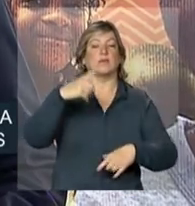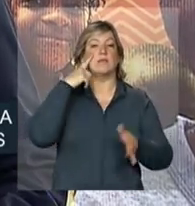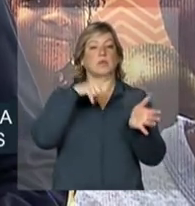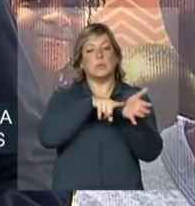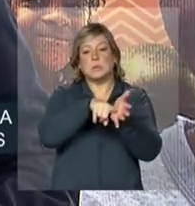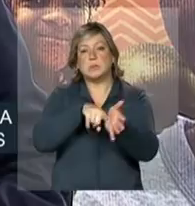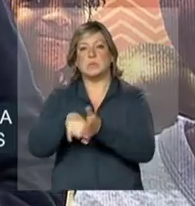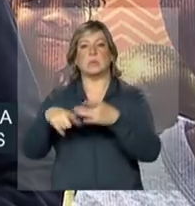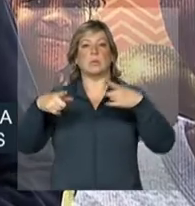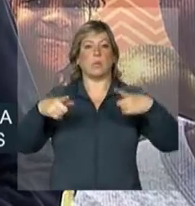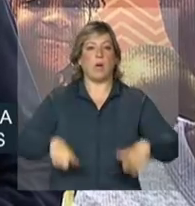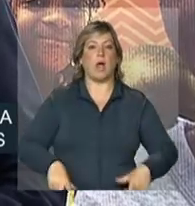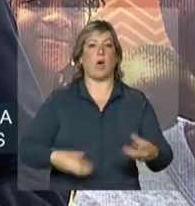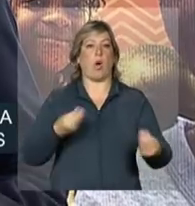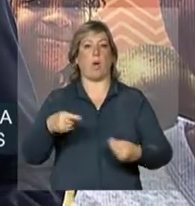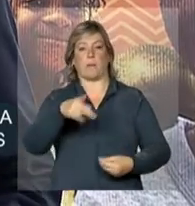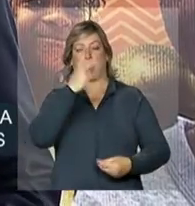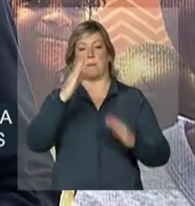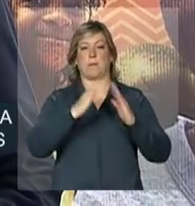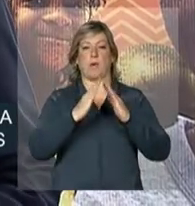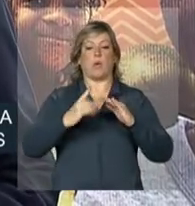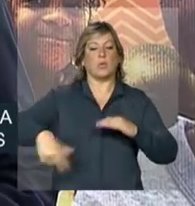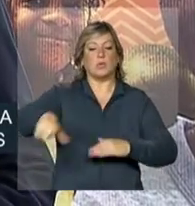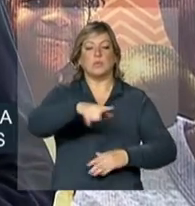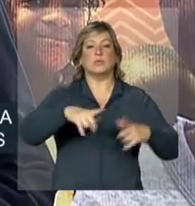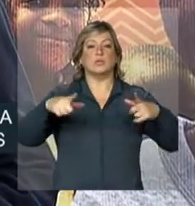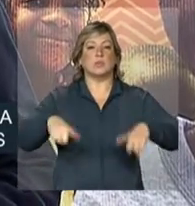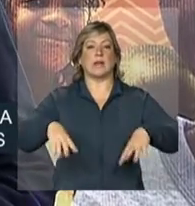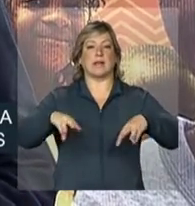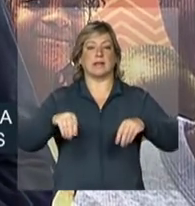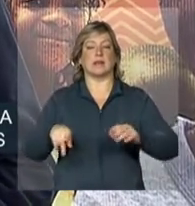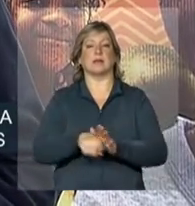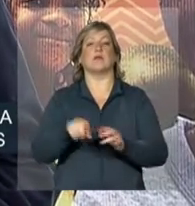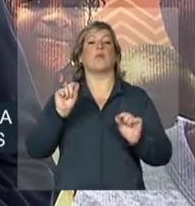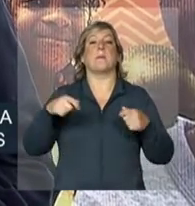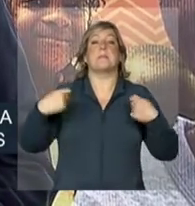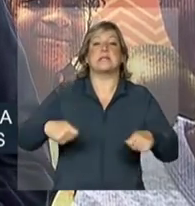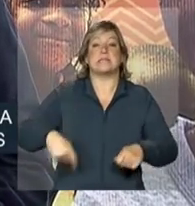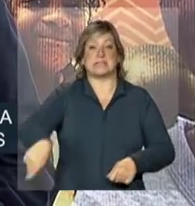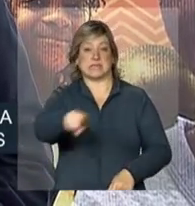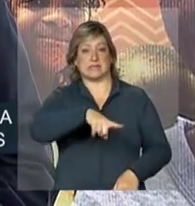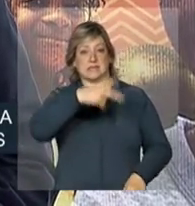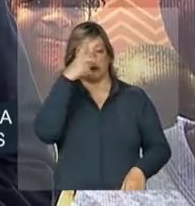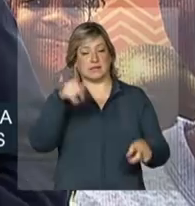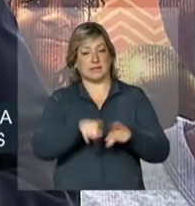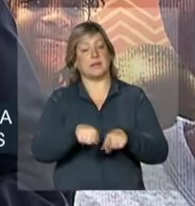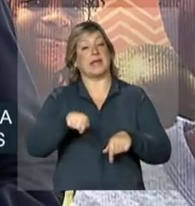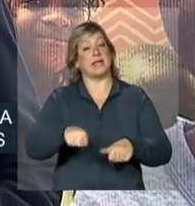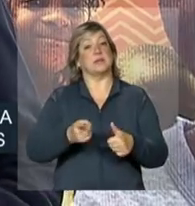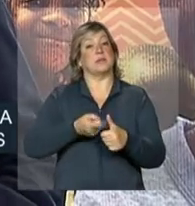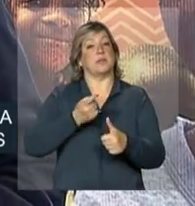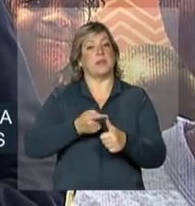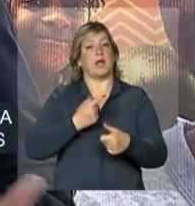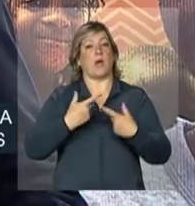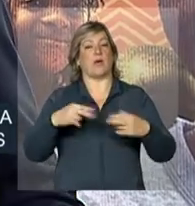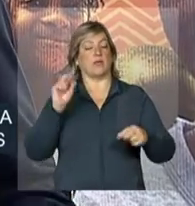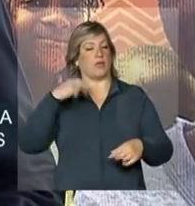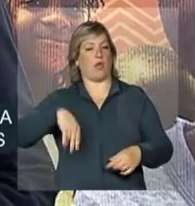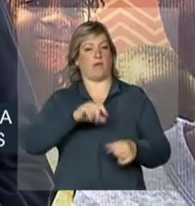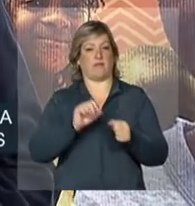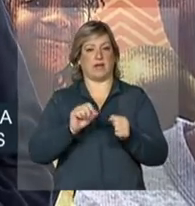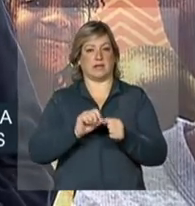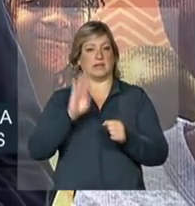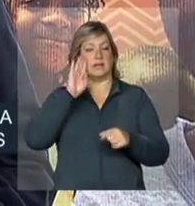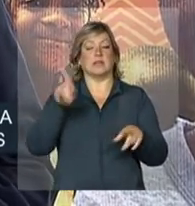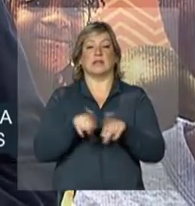de localização da comunidade, das necessidades da comunidade. E isso é o primeiro momento que nós fazemos. E